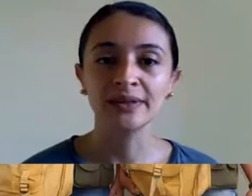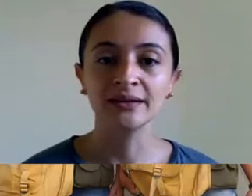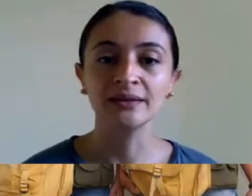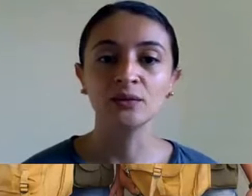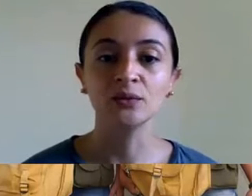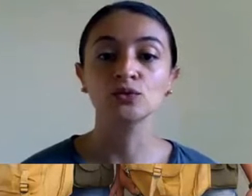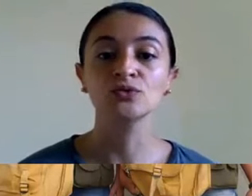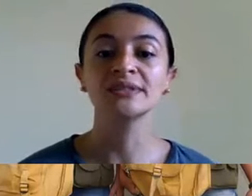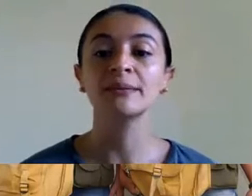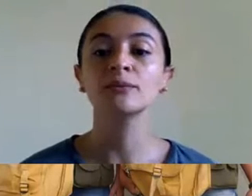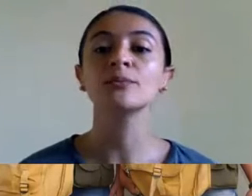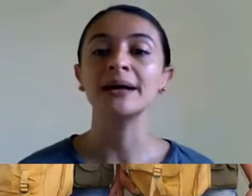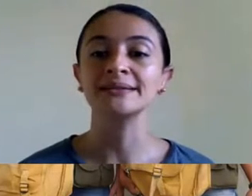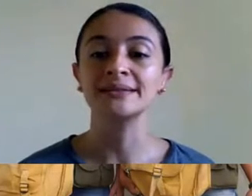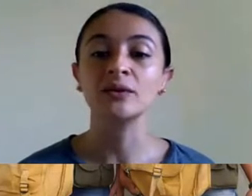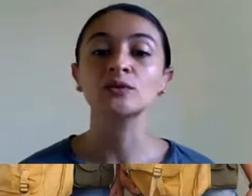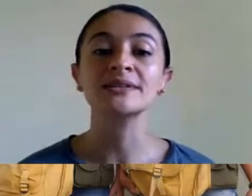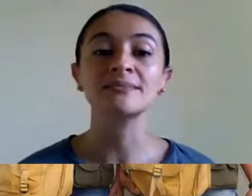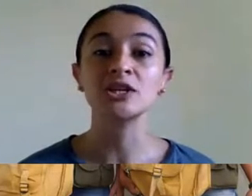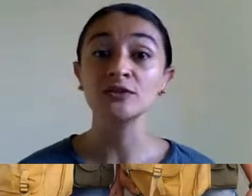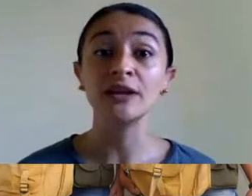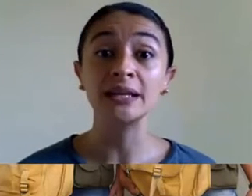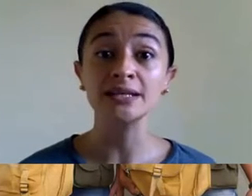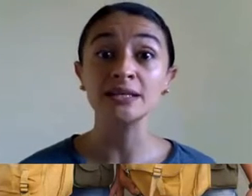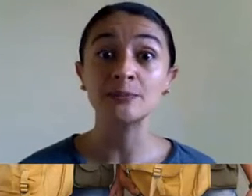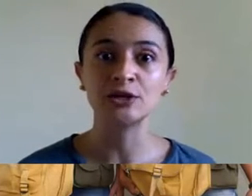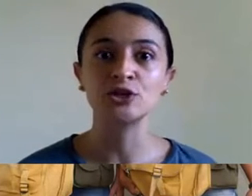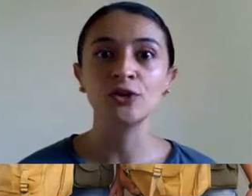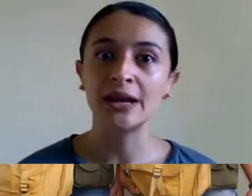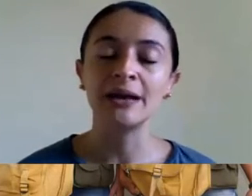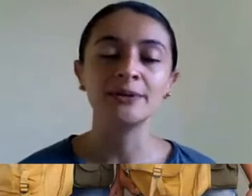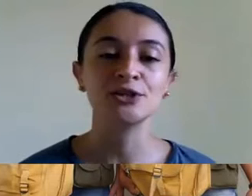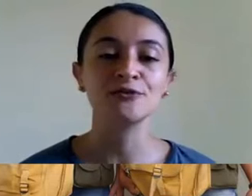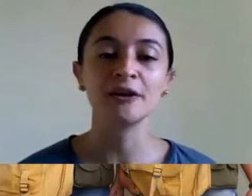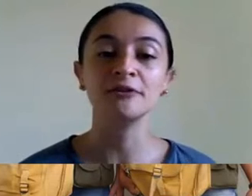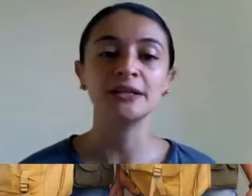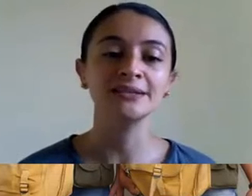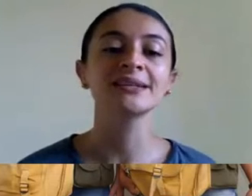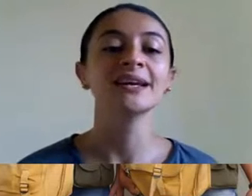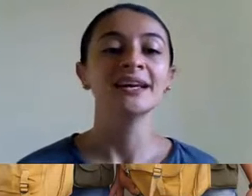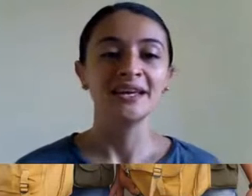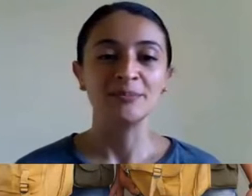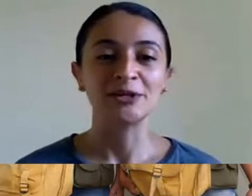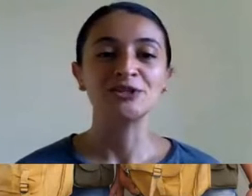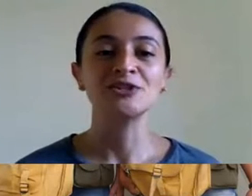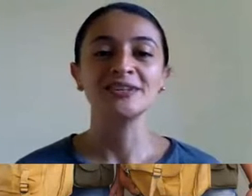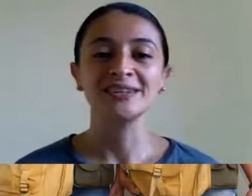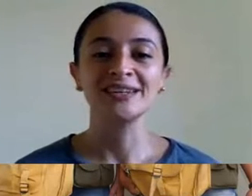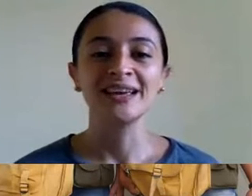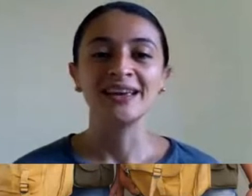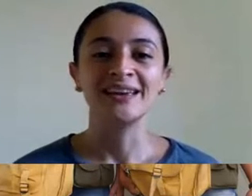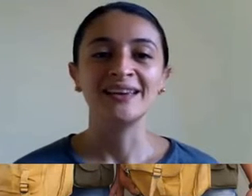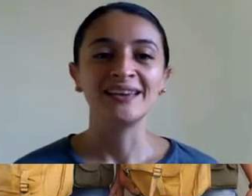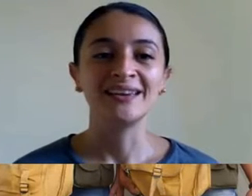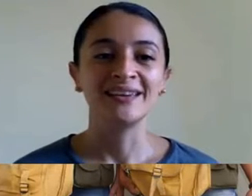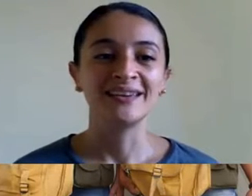isso, né, o SUS, ele é muito mais, tem outras imagens felizes para a gente olhar e para a gente ficar feliz e para a gente